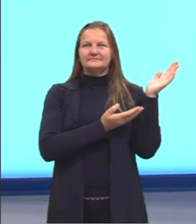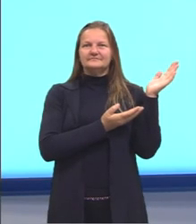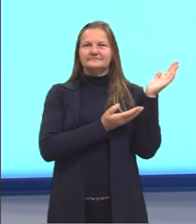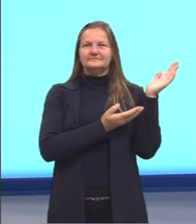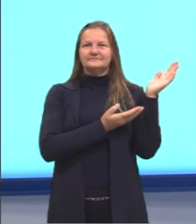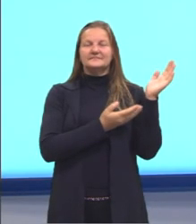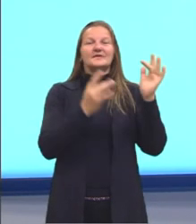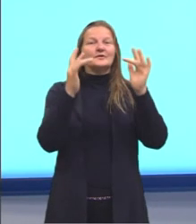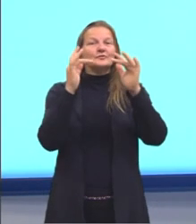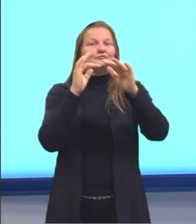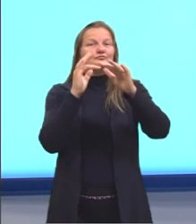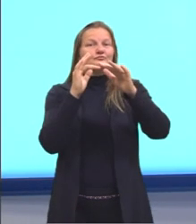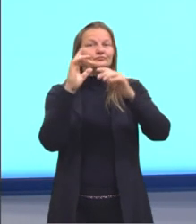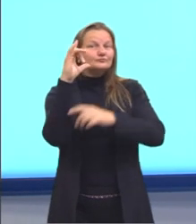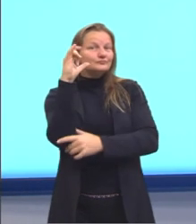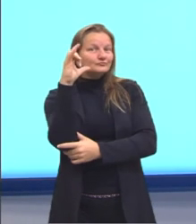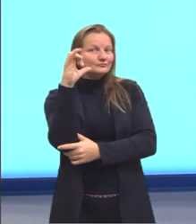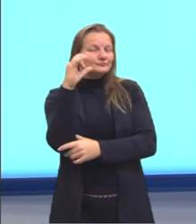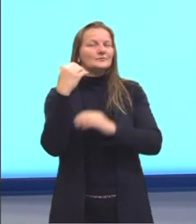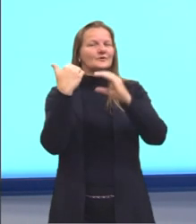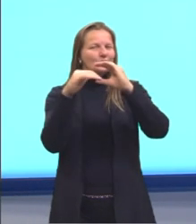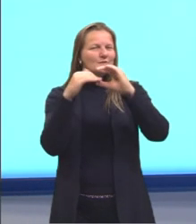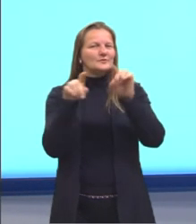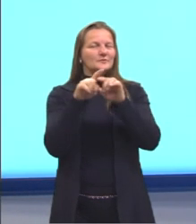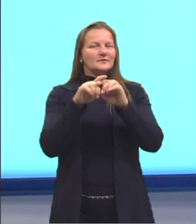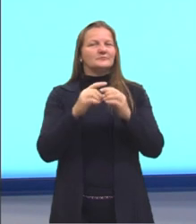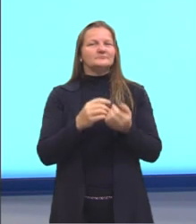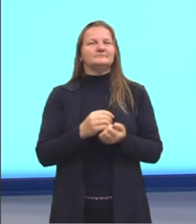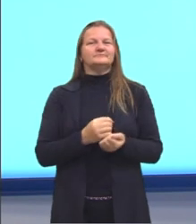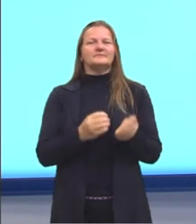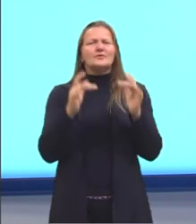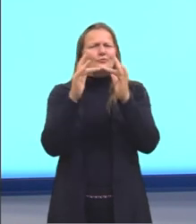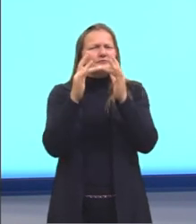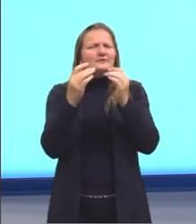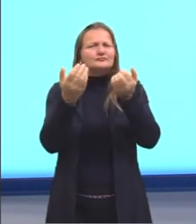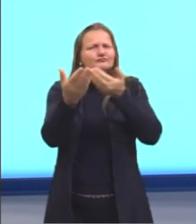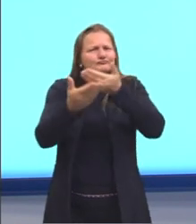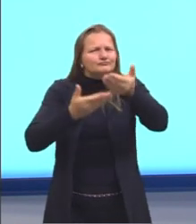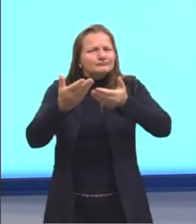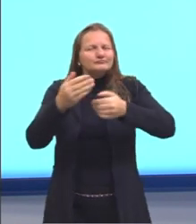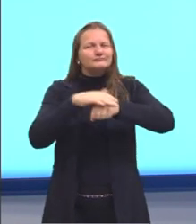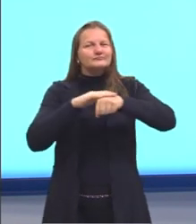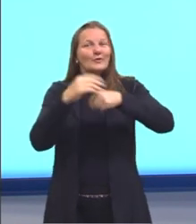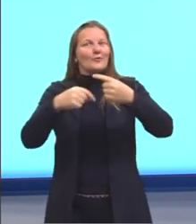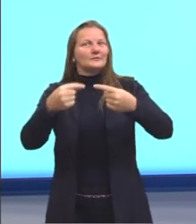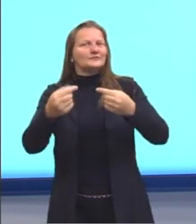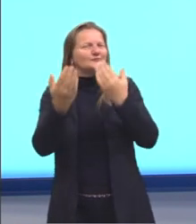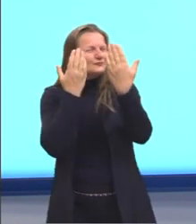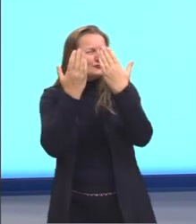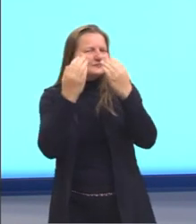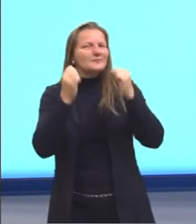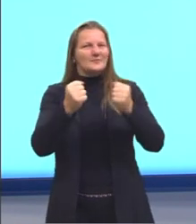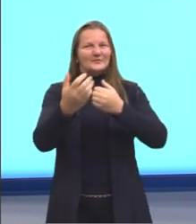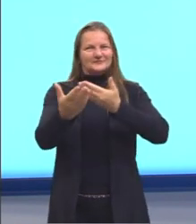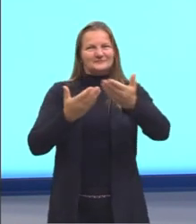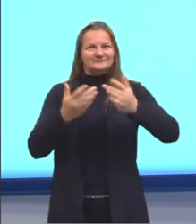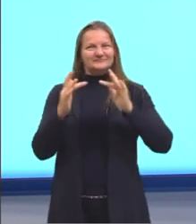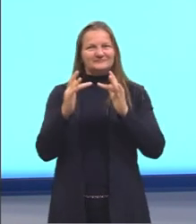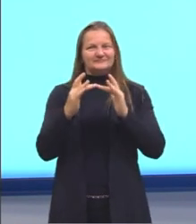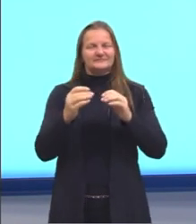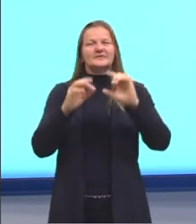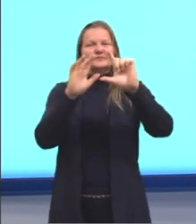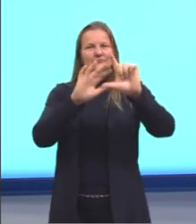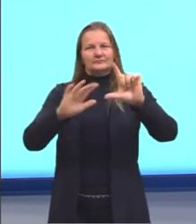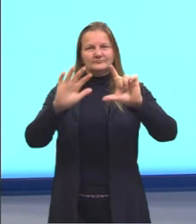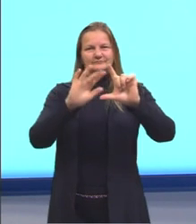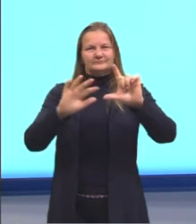o Instagram e o e-mail, se vocês quiserem entrar em contato, deixar comentários, tirar dúvidas e também o QR